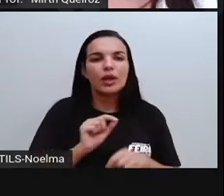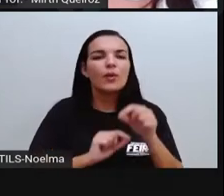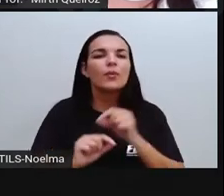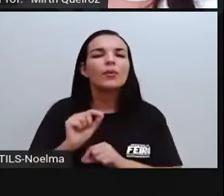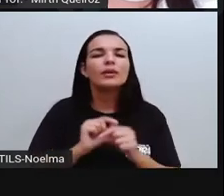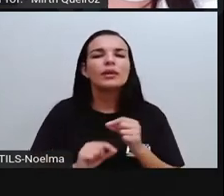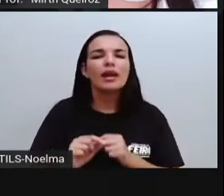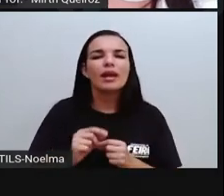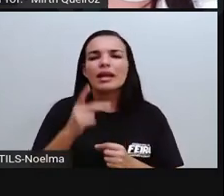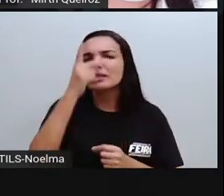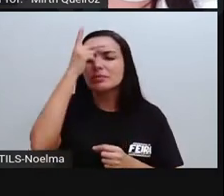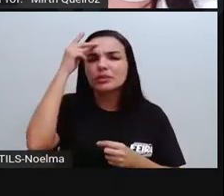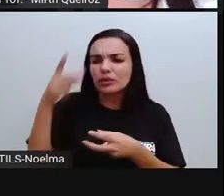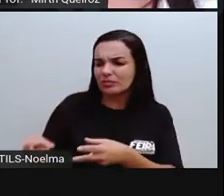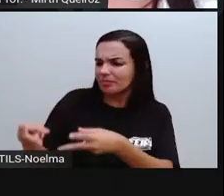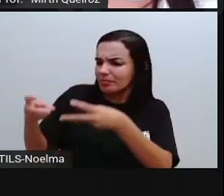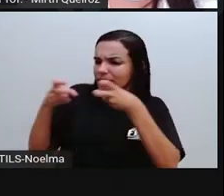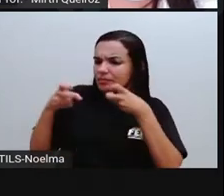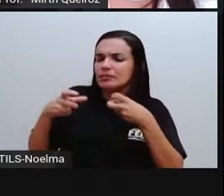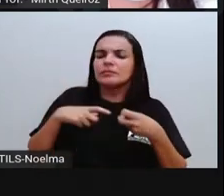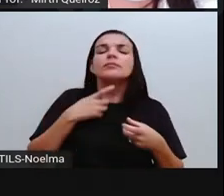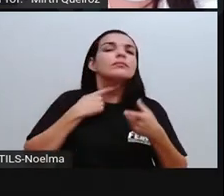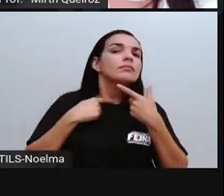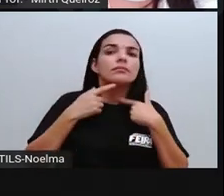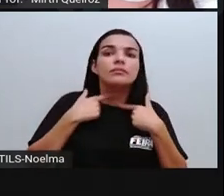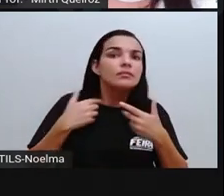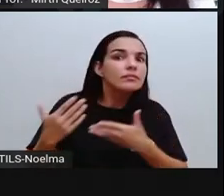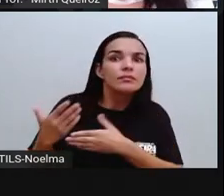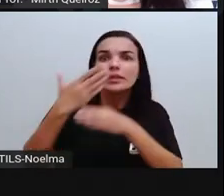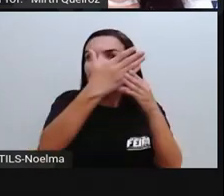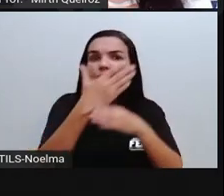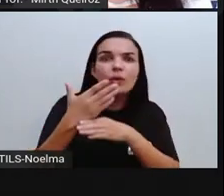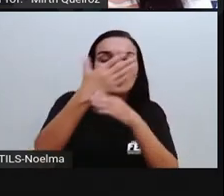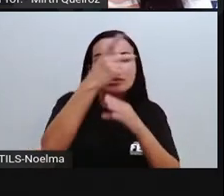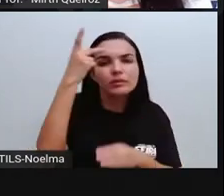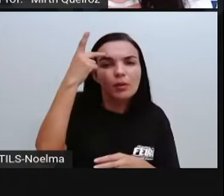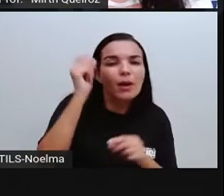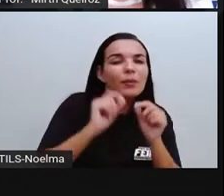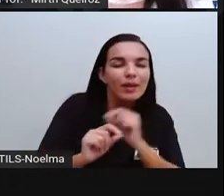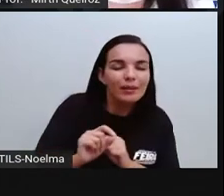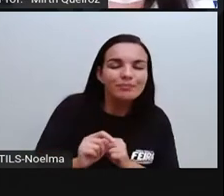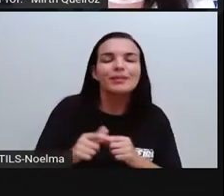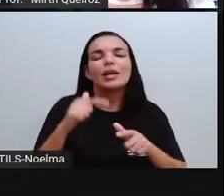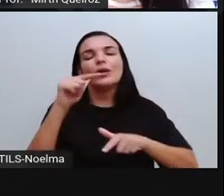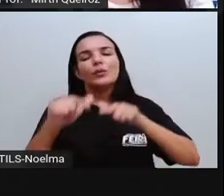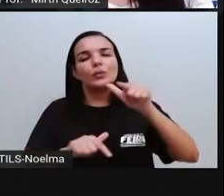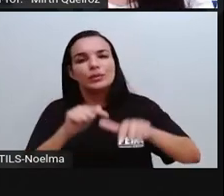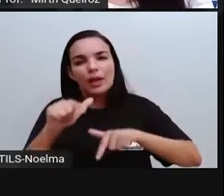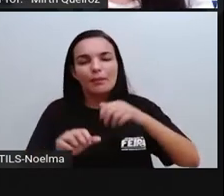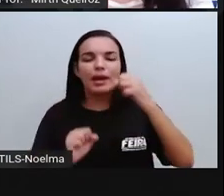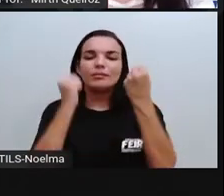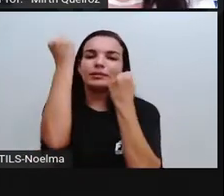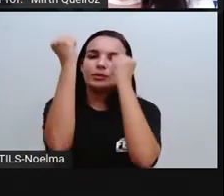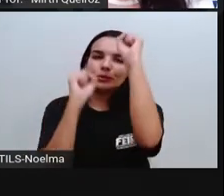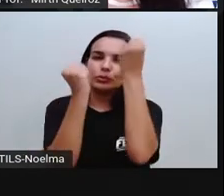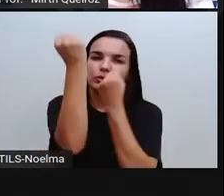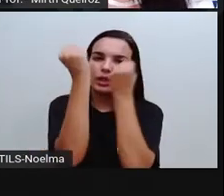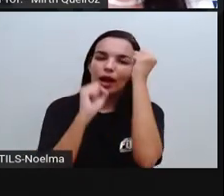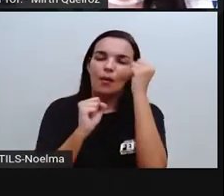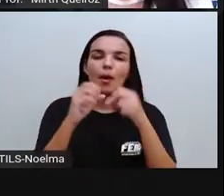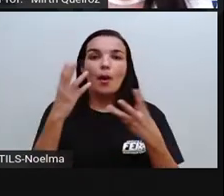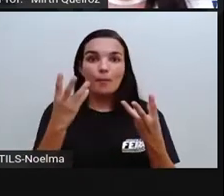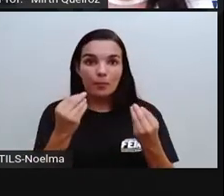atraiu essas pessoas aí em relação à região sudeste? A atividade industrial, né? Muitas indústrias, muitos